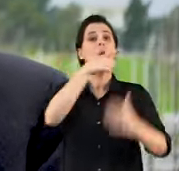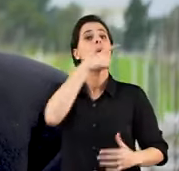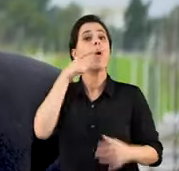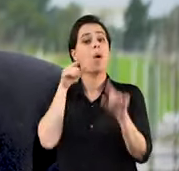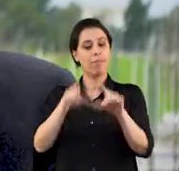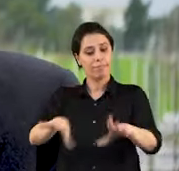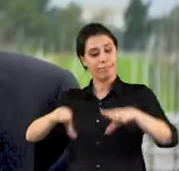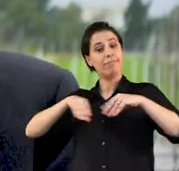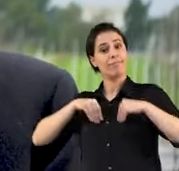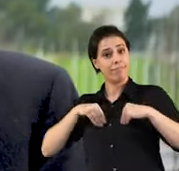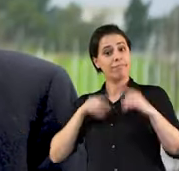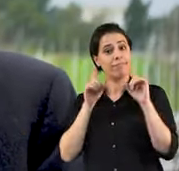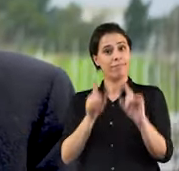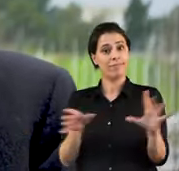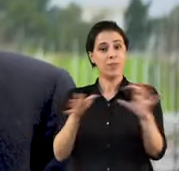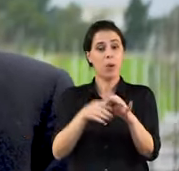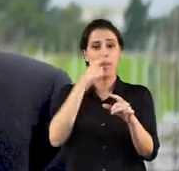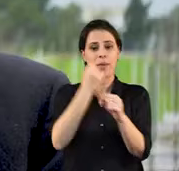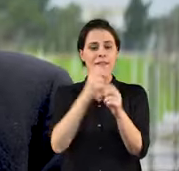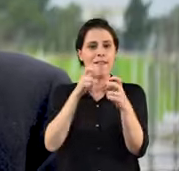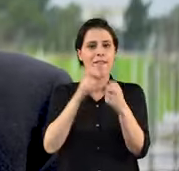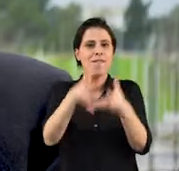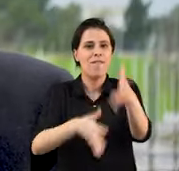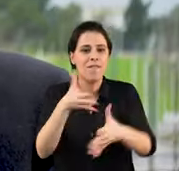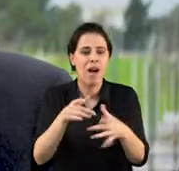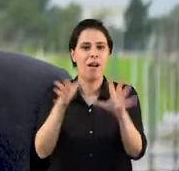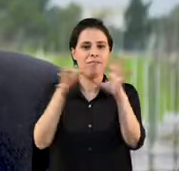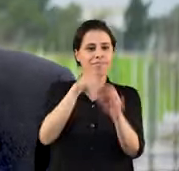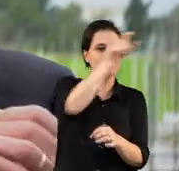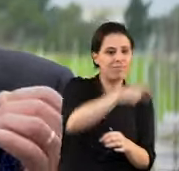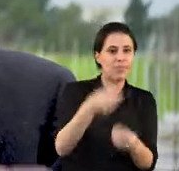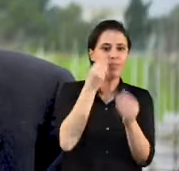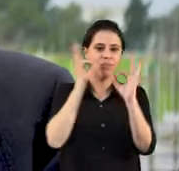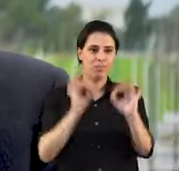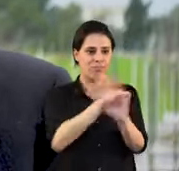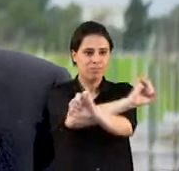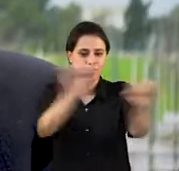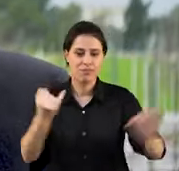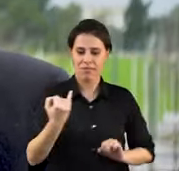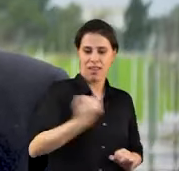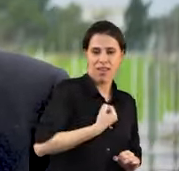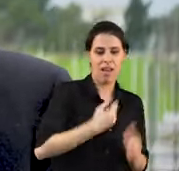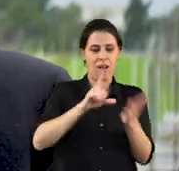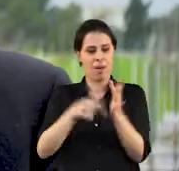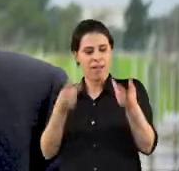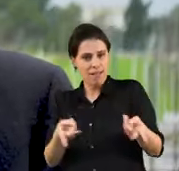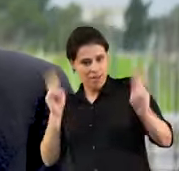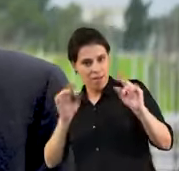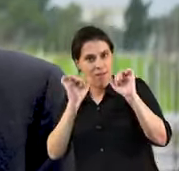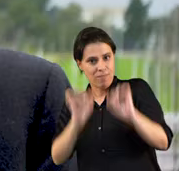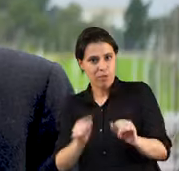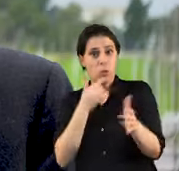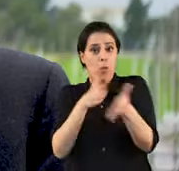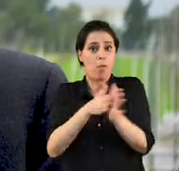compromisso assumido foi com a classe operária. com todos os trabalhadores, afirmando a sua natureza, identidade e projeto de